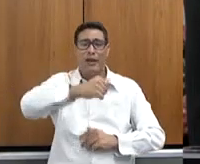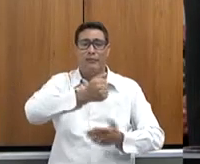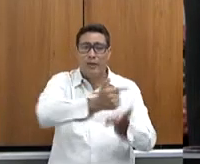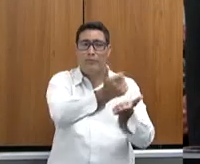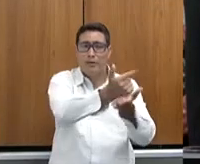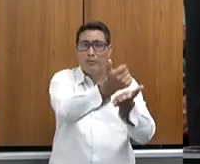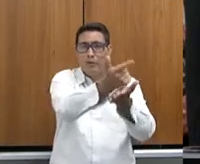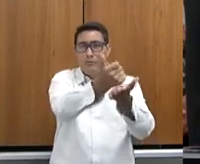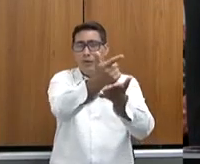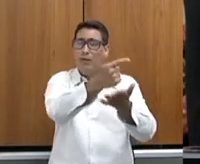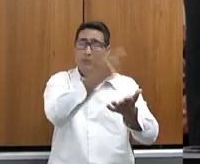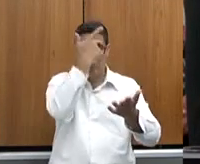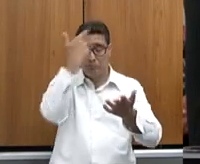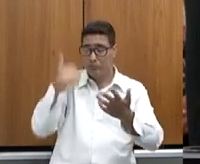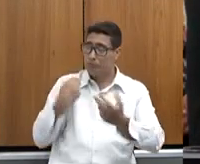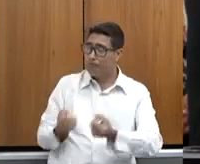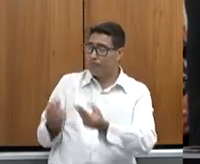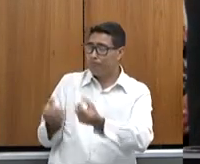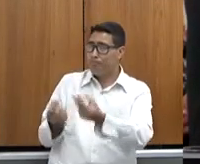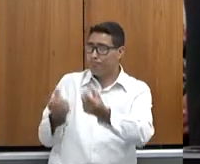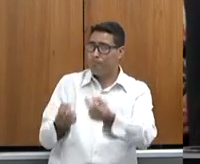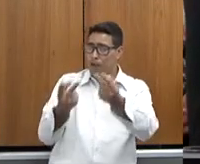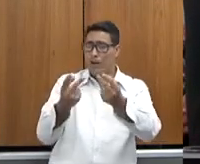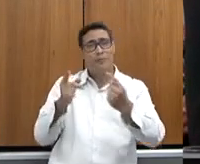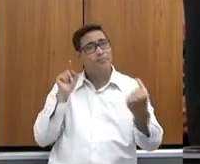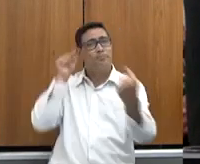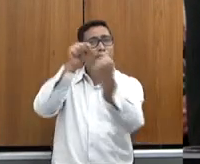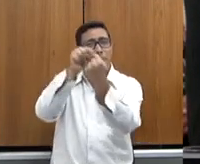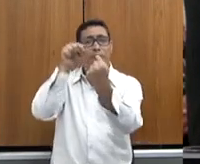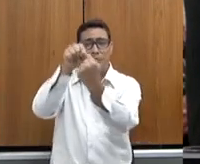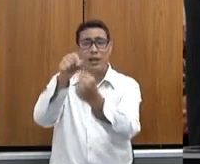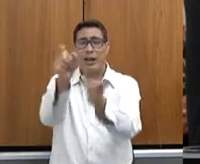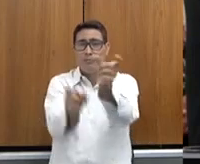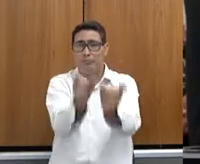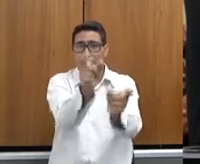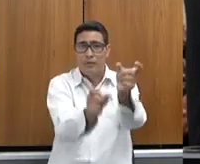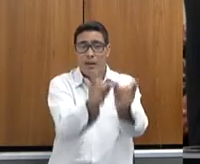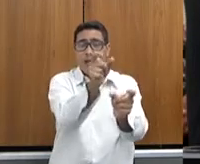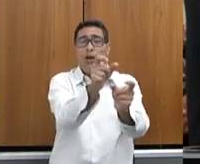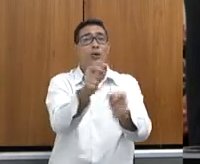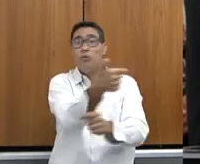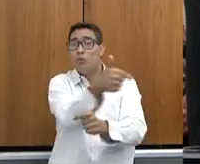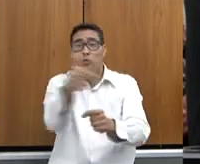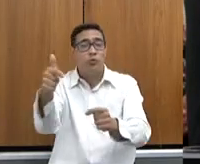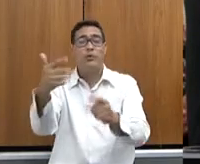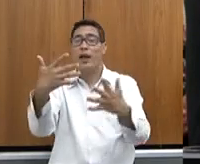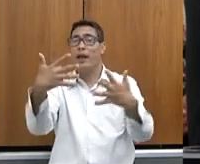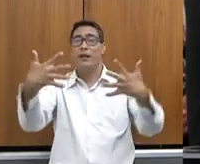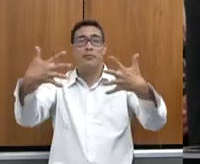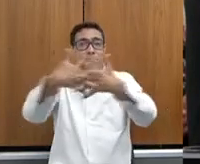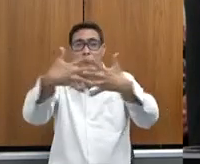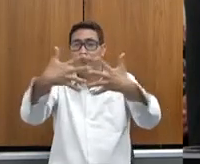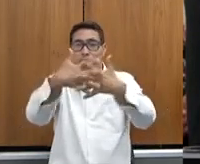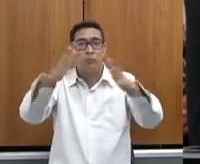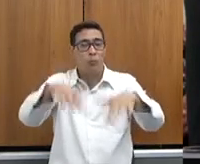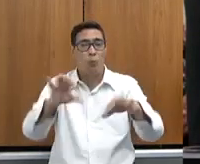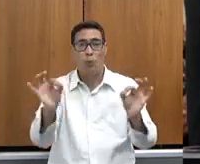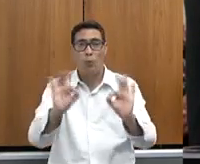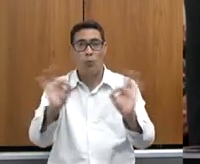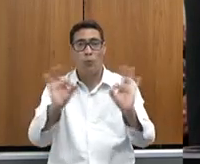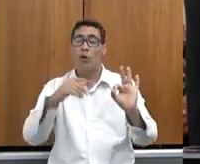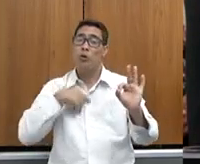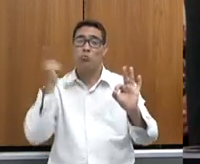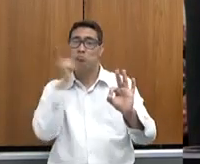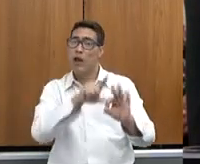produtor vendendo o seu produto diretamente ao consumidor, sem o atravessador, sem outros valores, um preço melhor. Então, gente